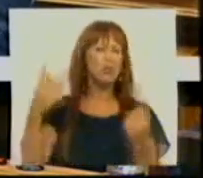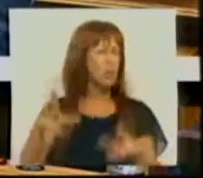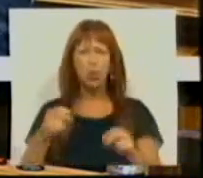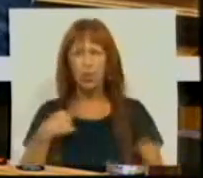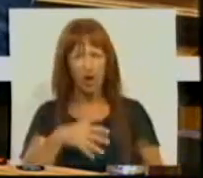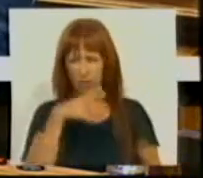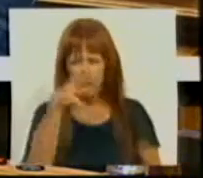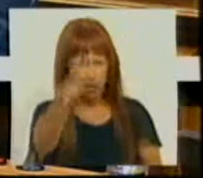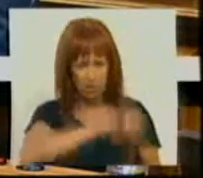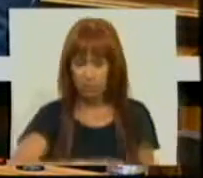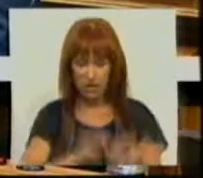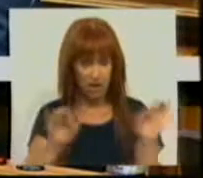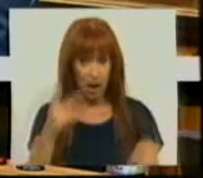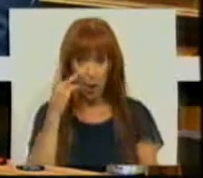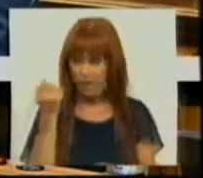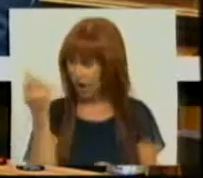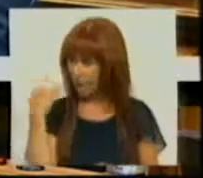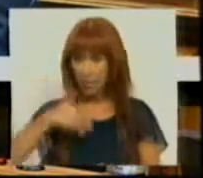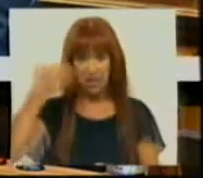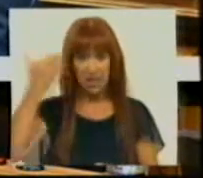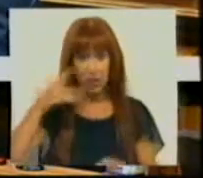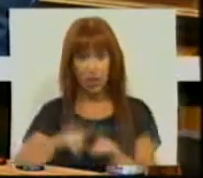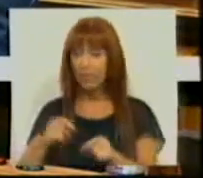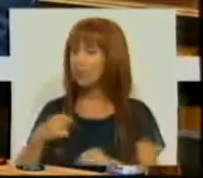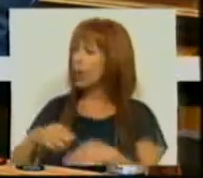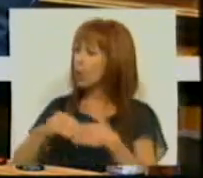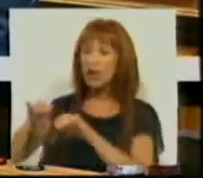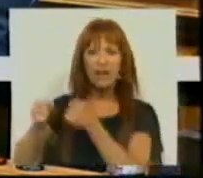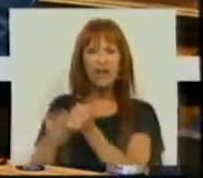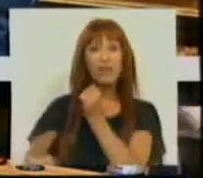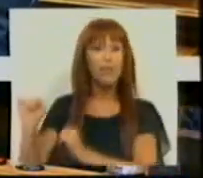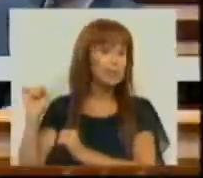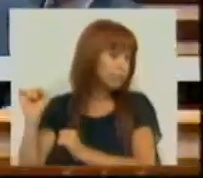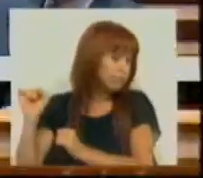Nunca deviu fazer isso como vimos há poucos dias ao líder do seu partido.